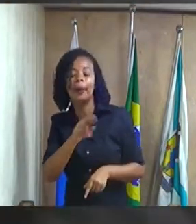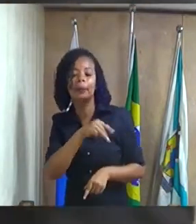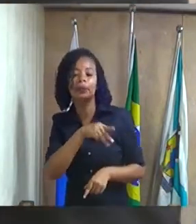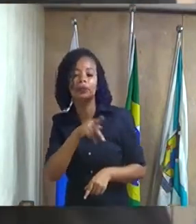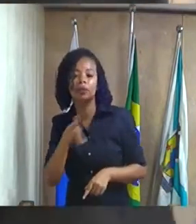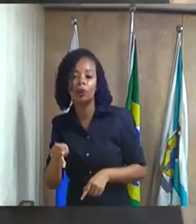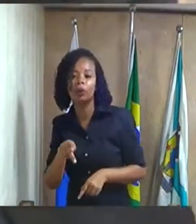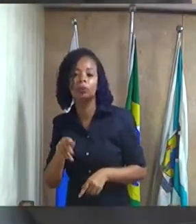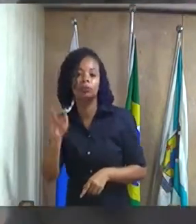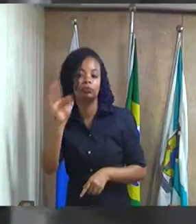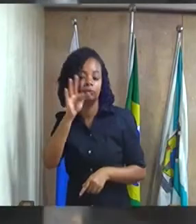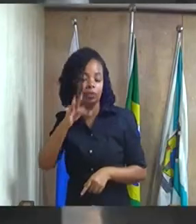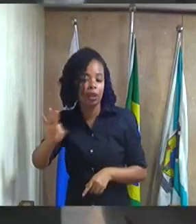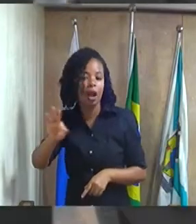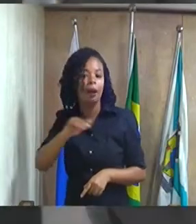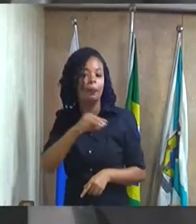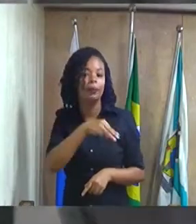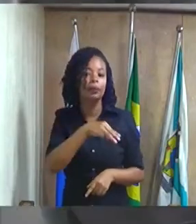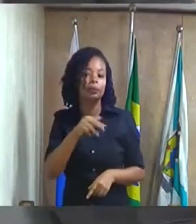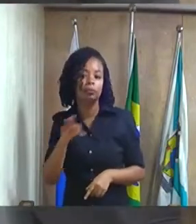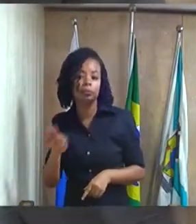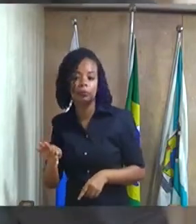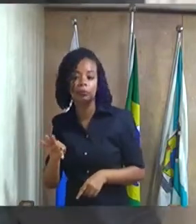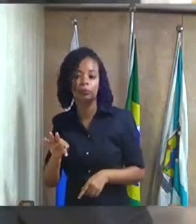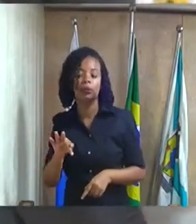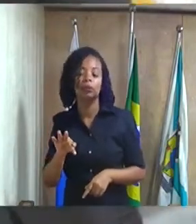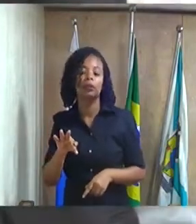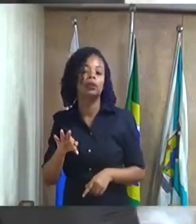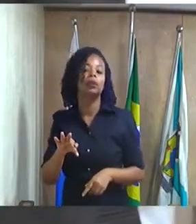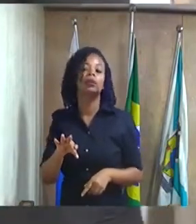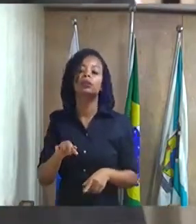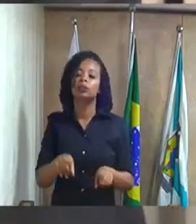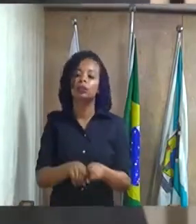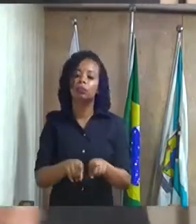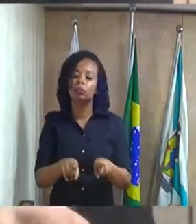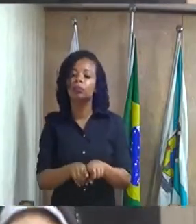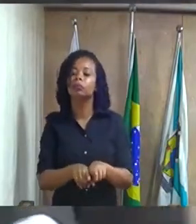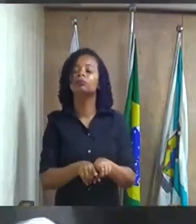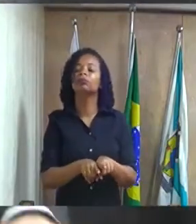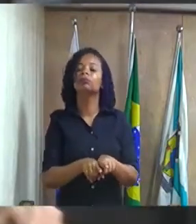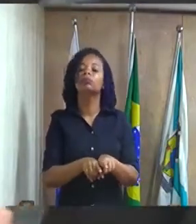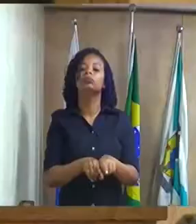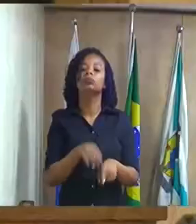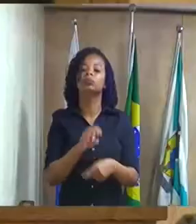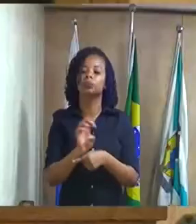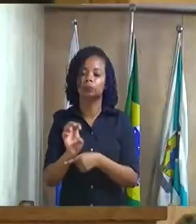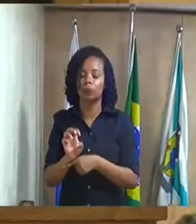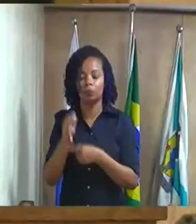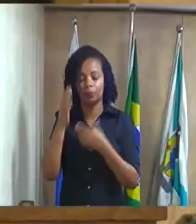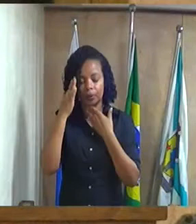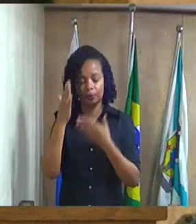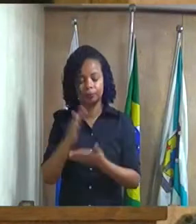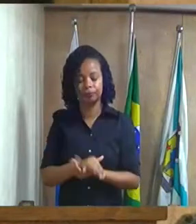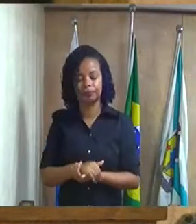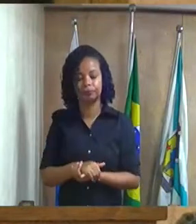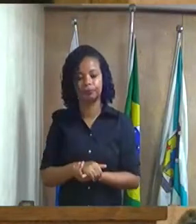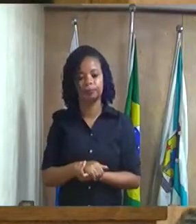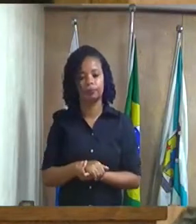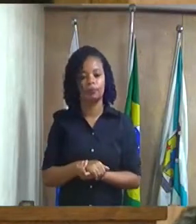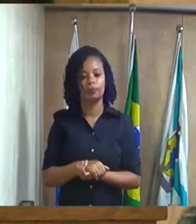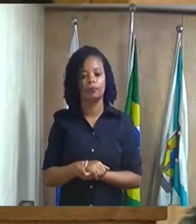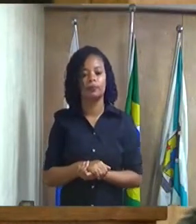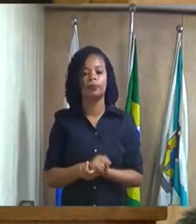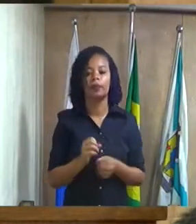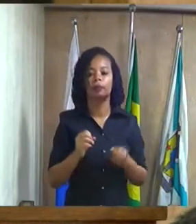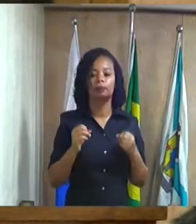Federal o Ministério Público Estadual obrigado pela parte vereador muito bem vereador pois não